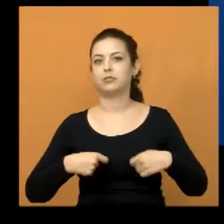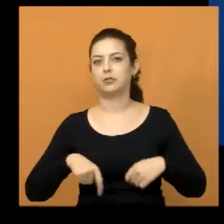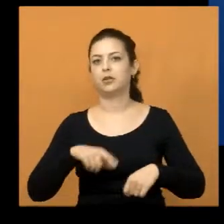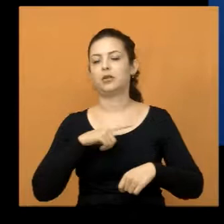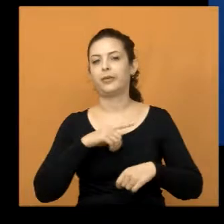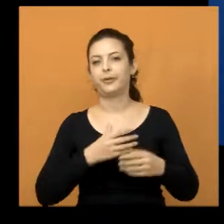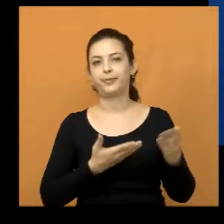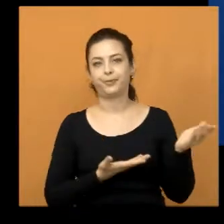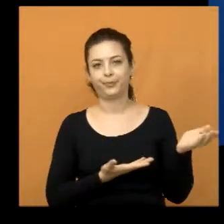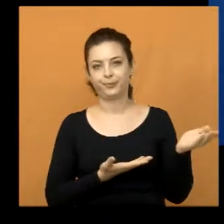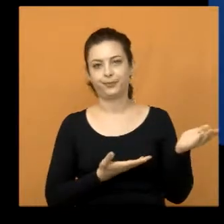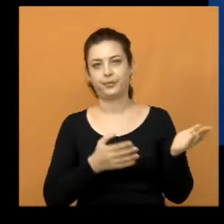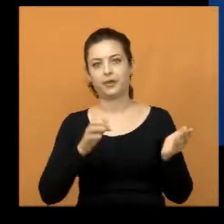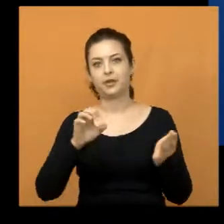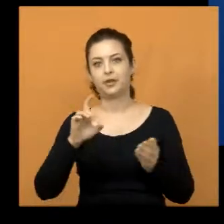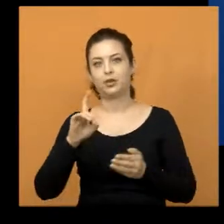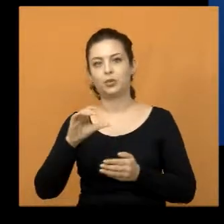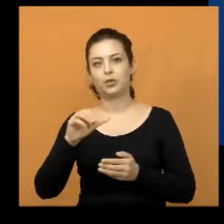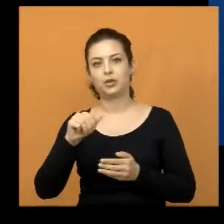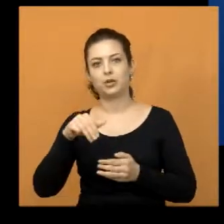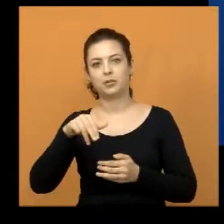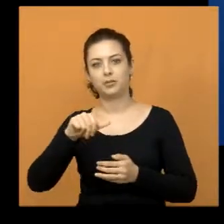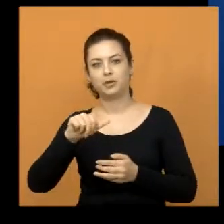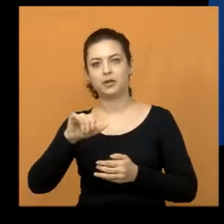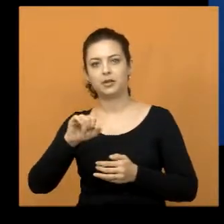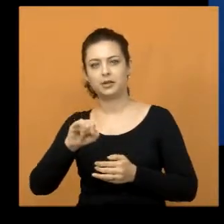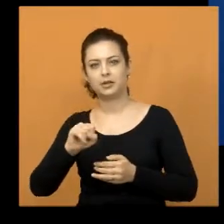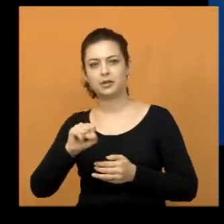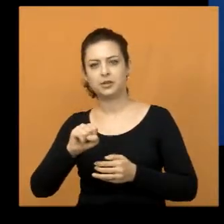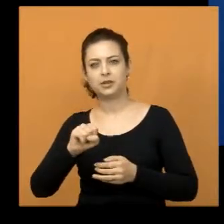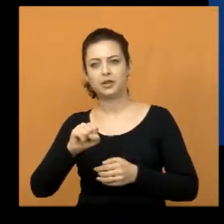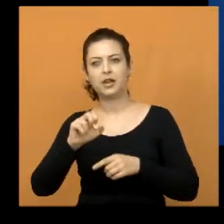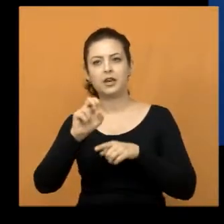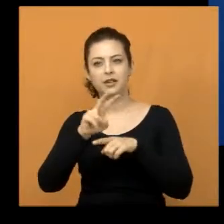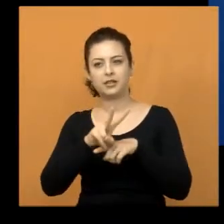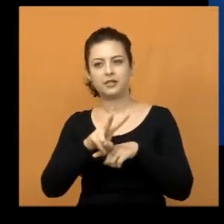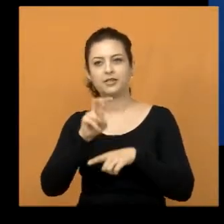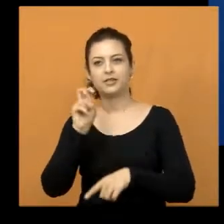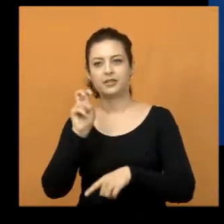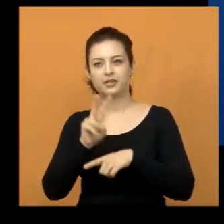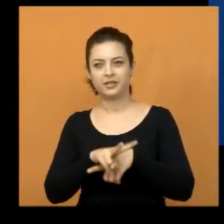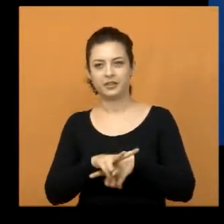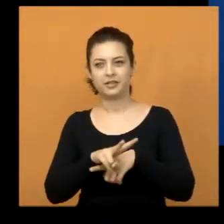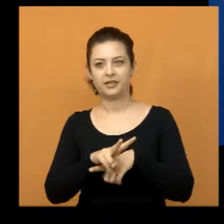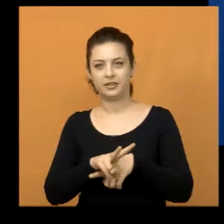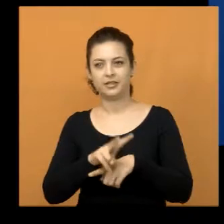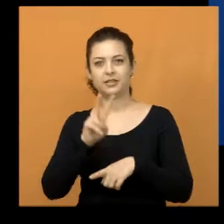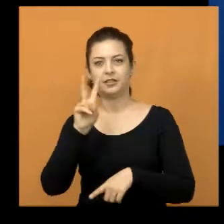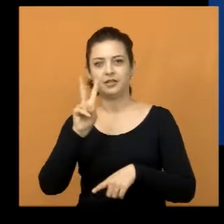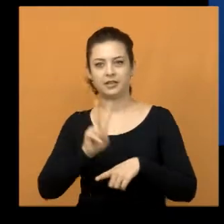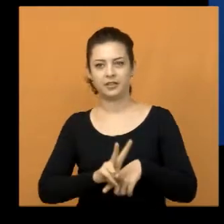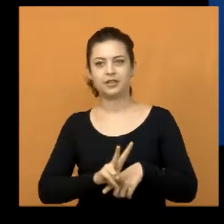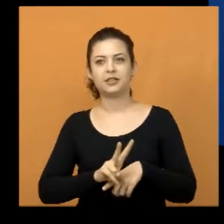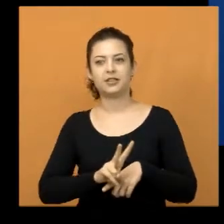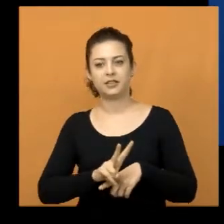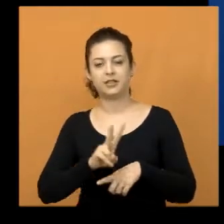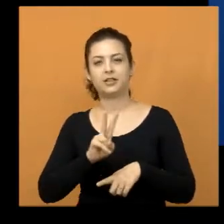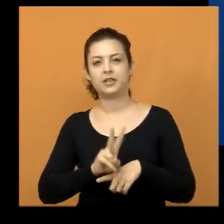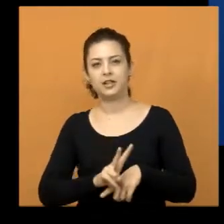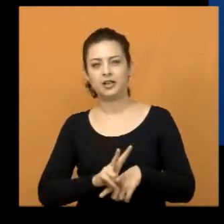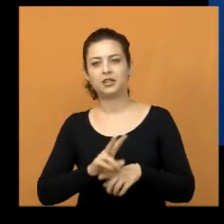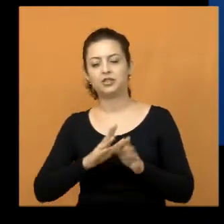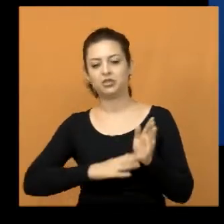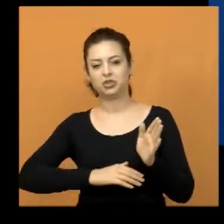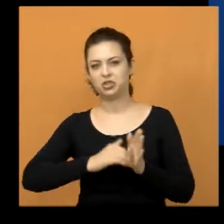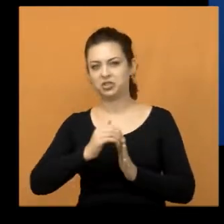especial no Educa Mais do Jardim Paraíso. É uma vaga ou duas vagas ali, eu acho que é uma tinta que vai usar, não é um